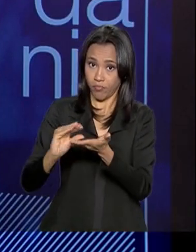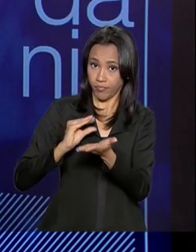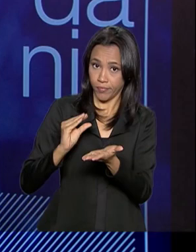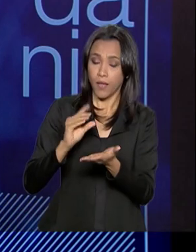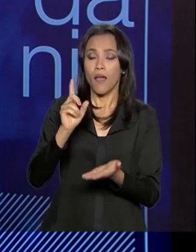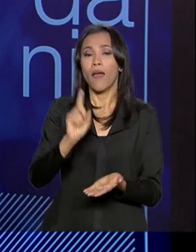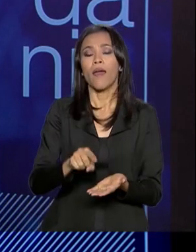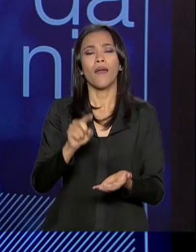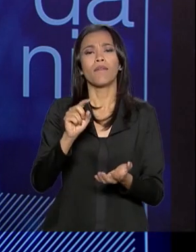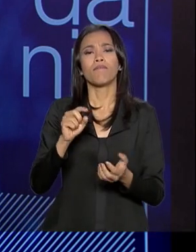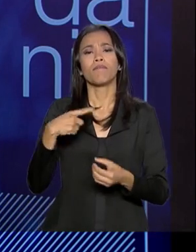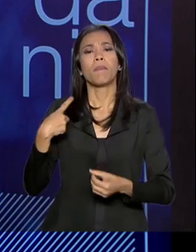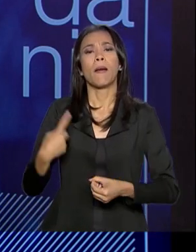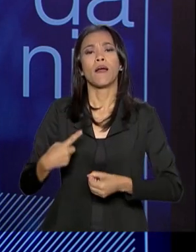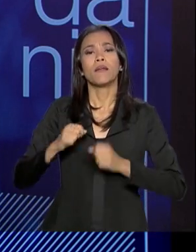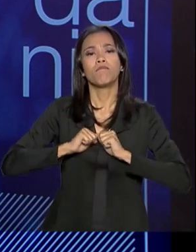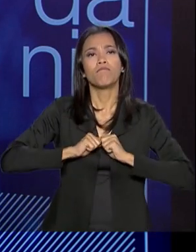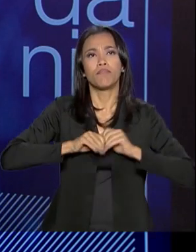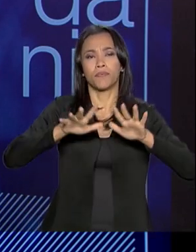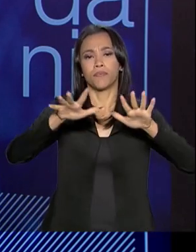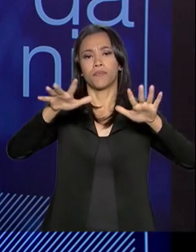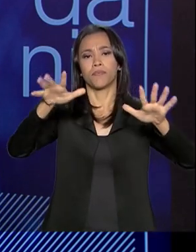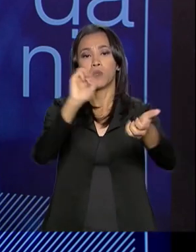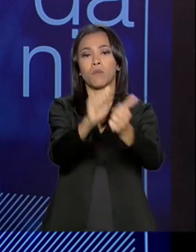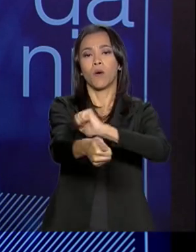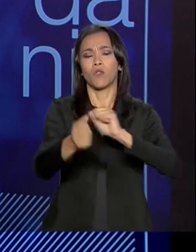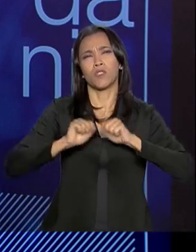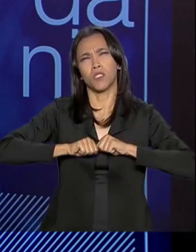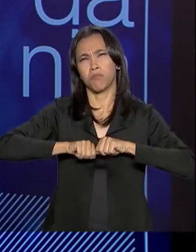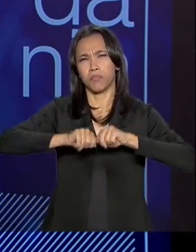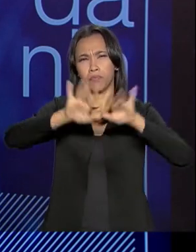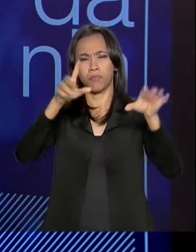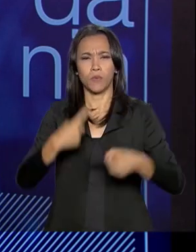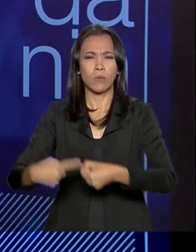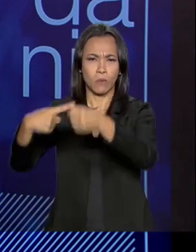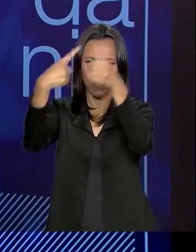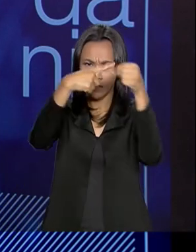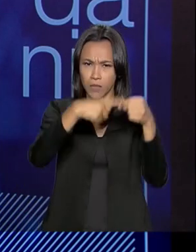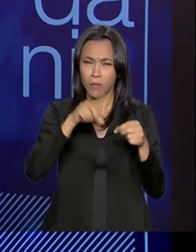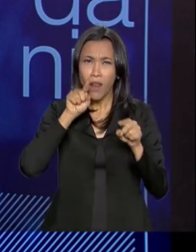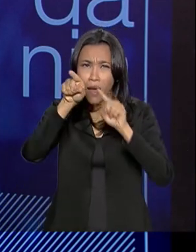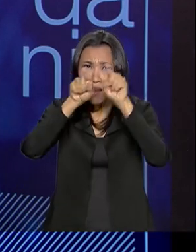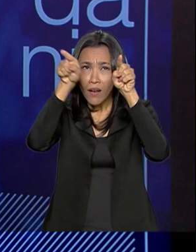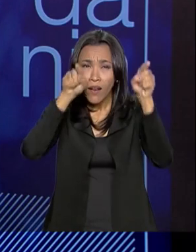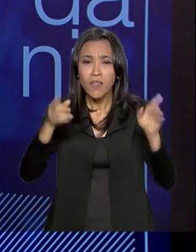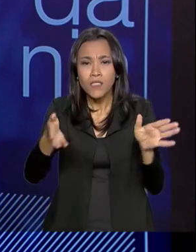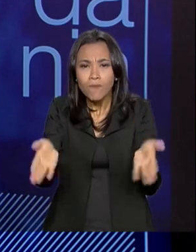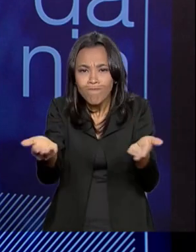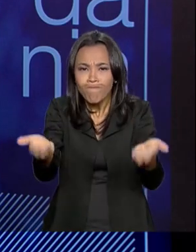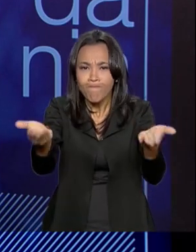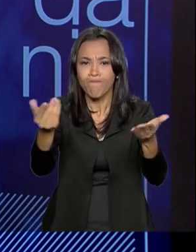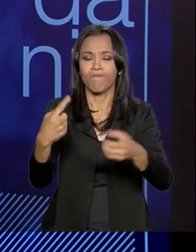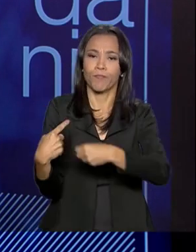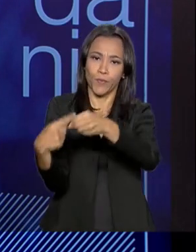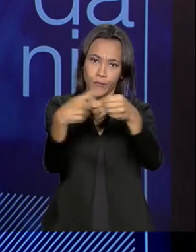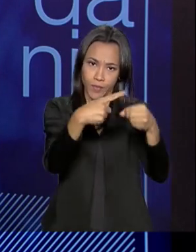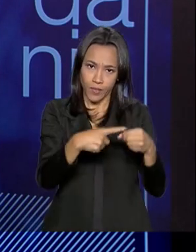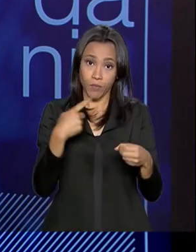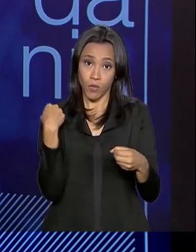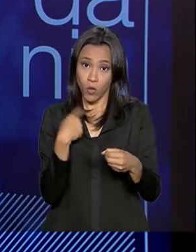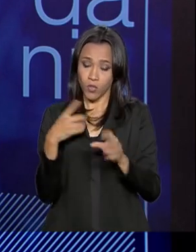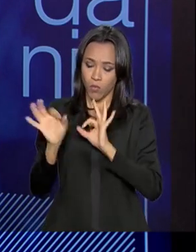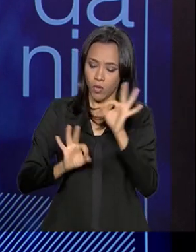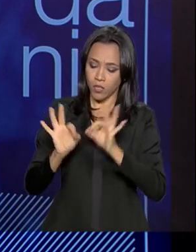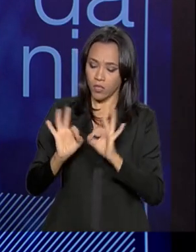é municipalizar a prática do esporte, estimular no município, na base, nós estamos fazendo um pacote